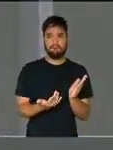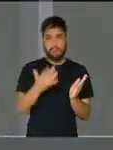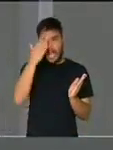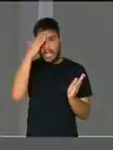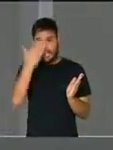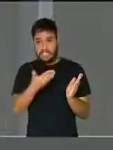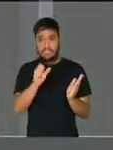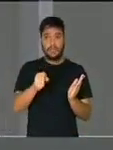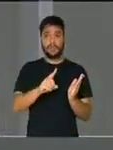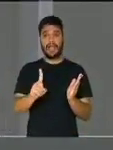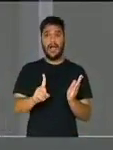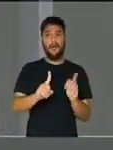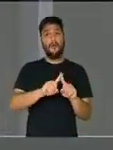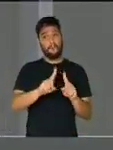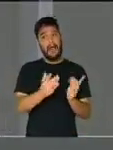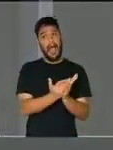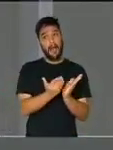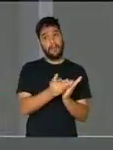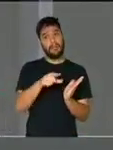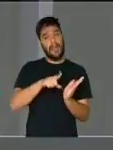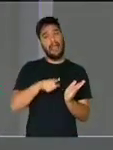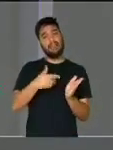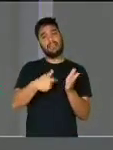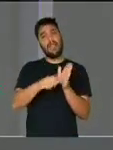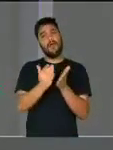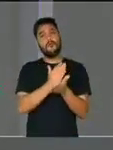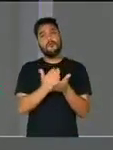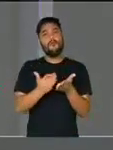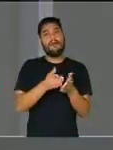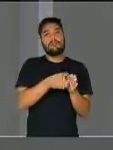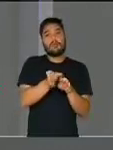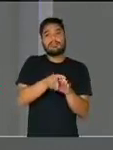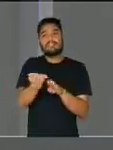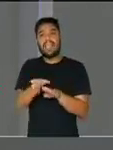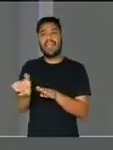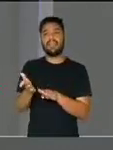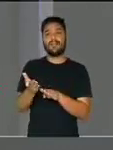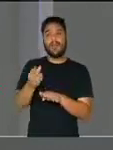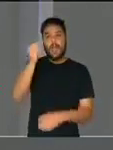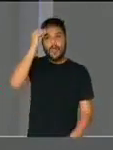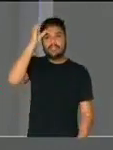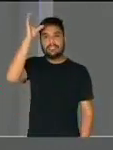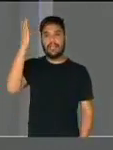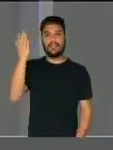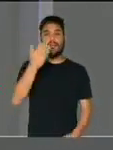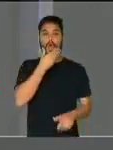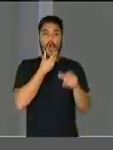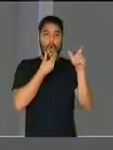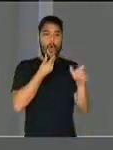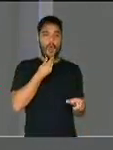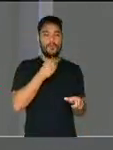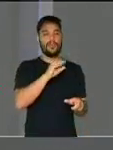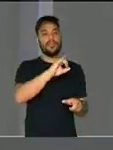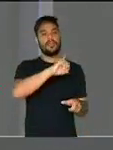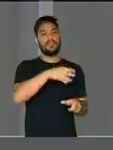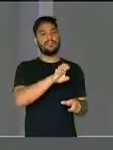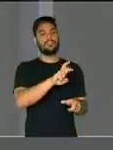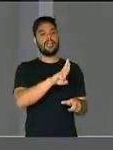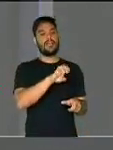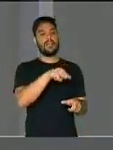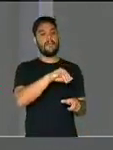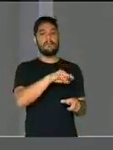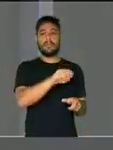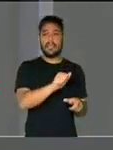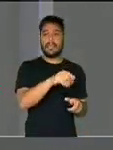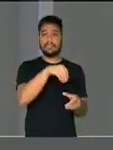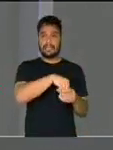lições de sabedoria para a humanidade. E o profeta Jeremias, citado até